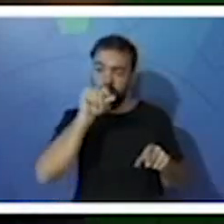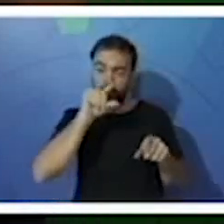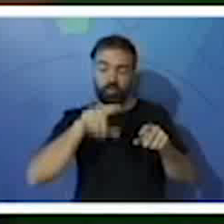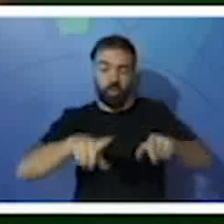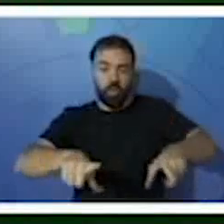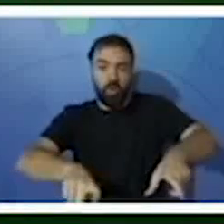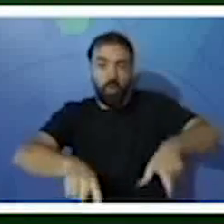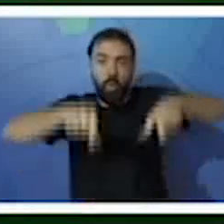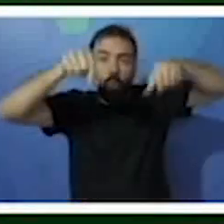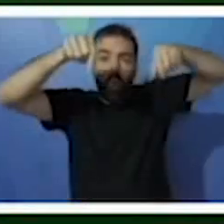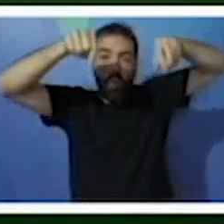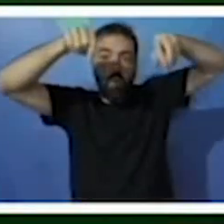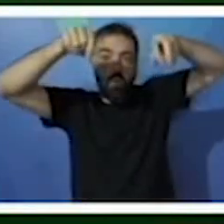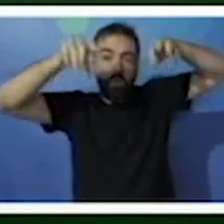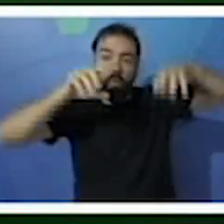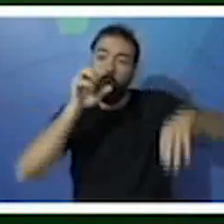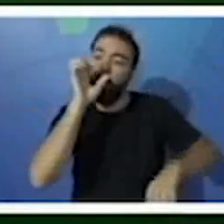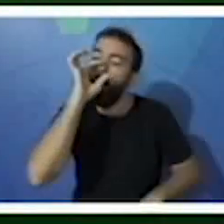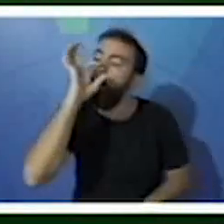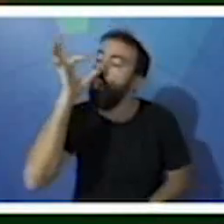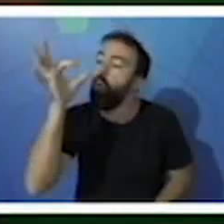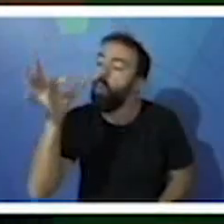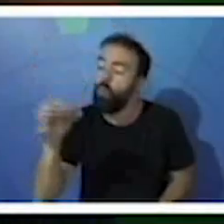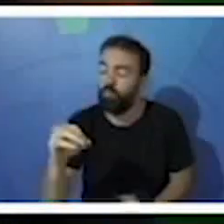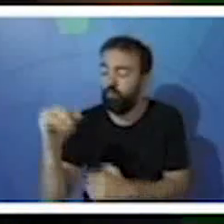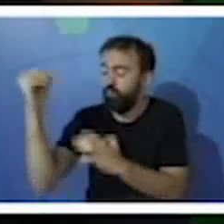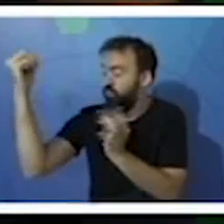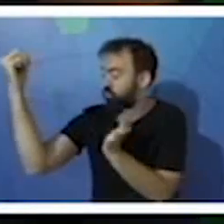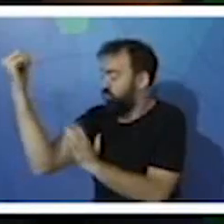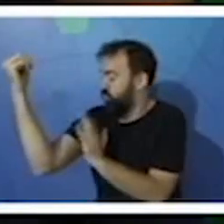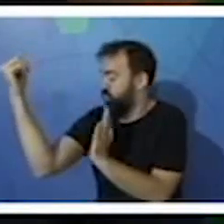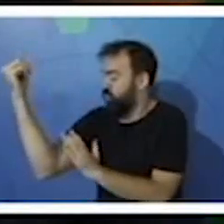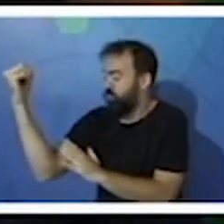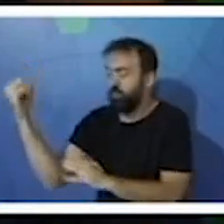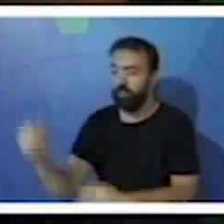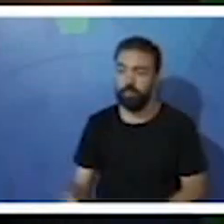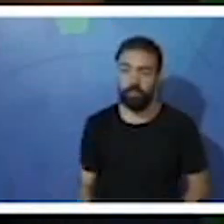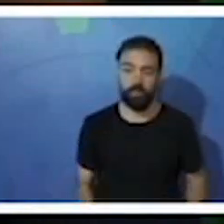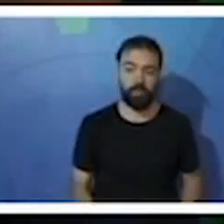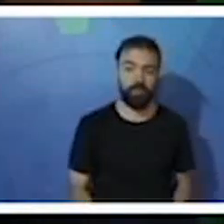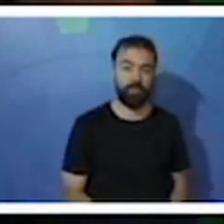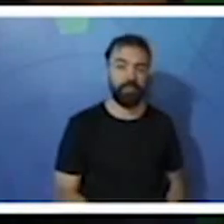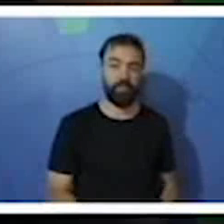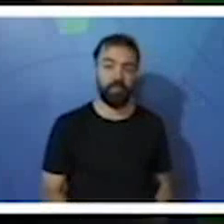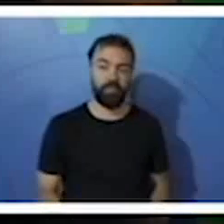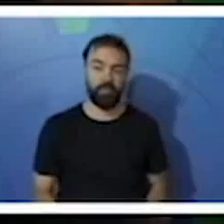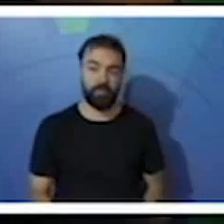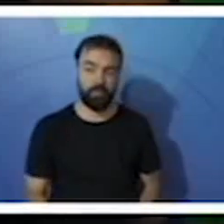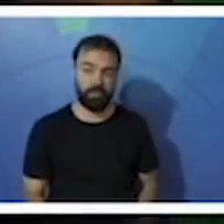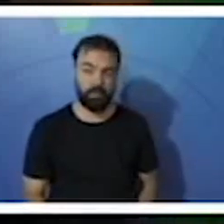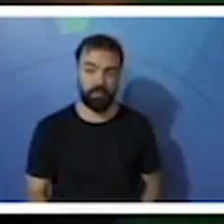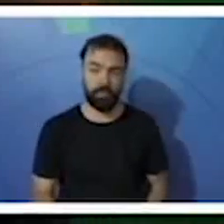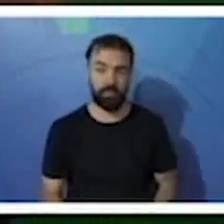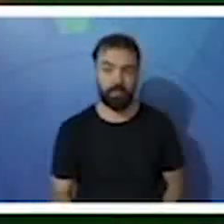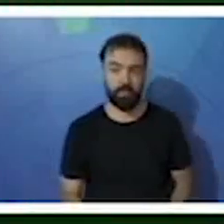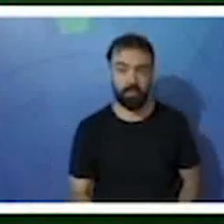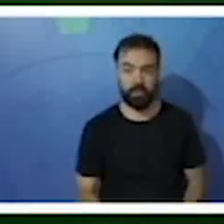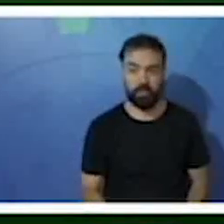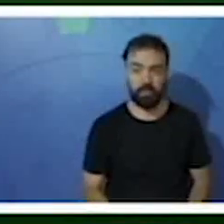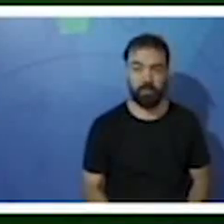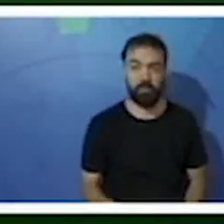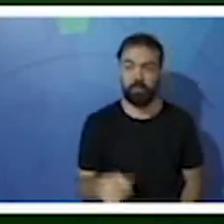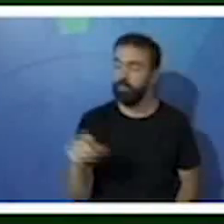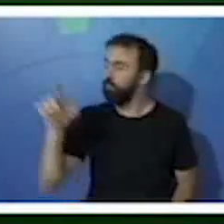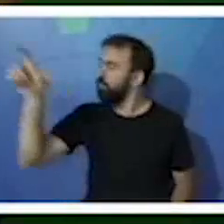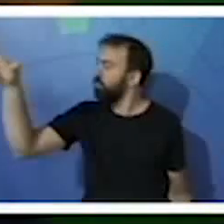rapina é curvo, forte, Olha, se vocês forem observar aqui na apostila, eles colocam o bico